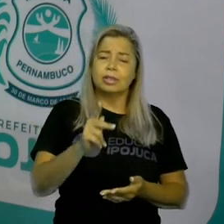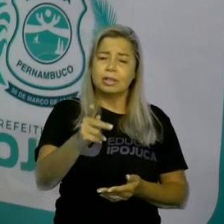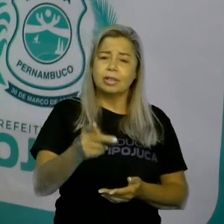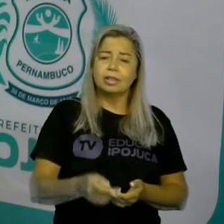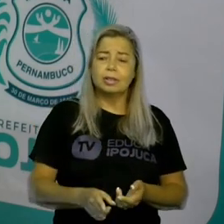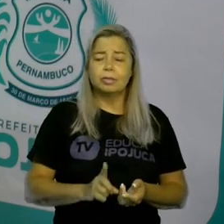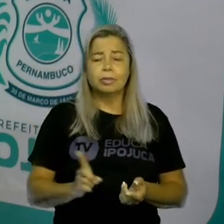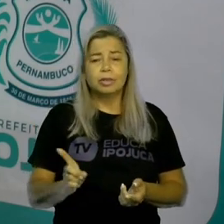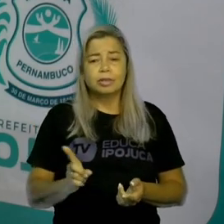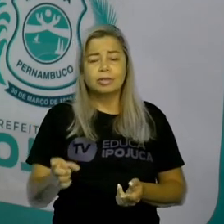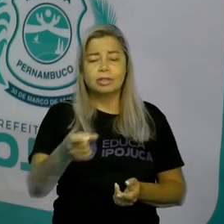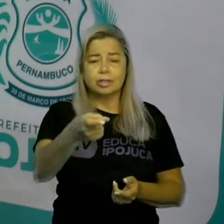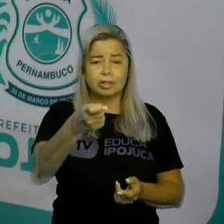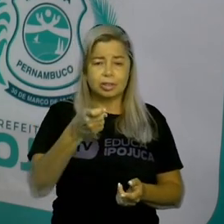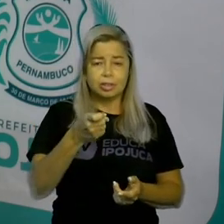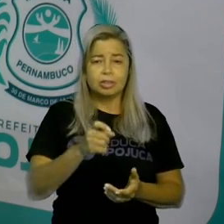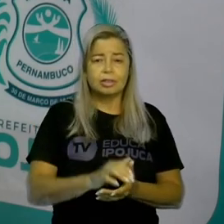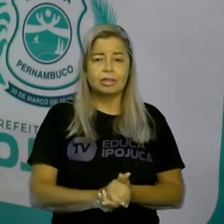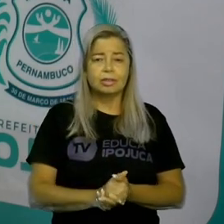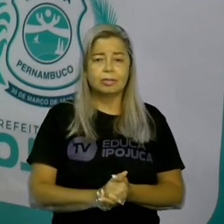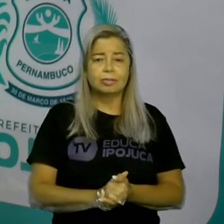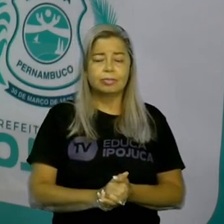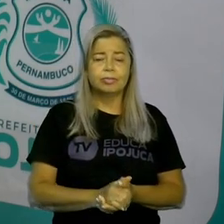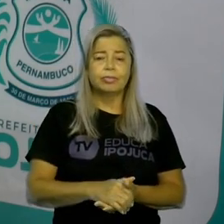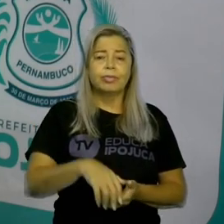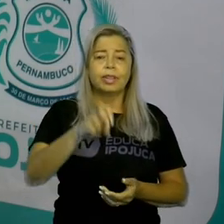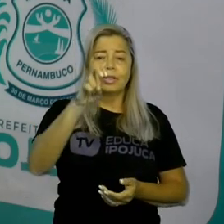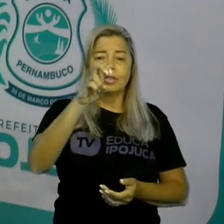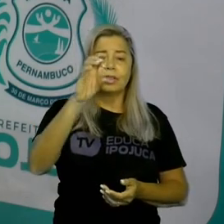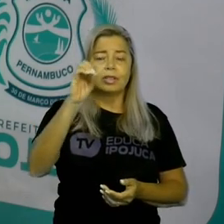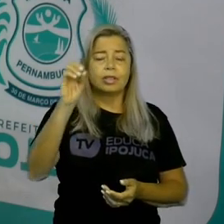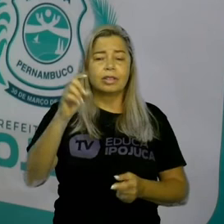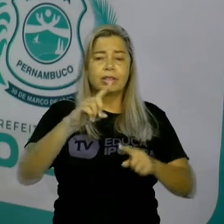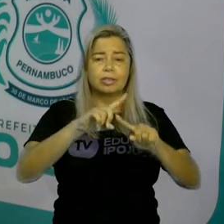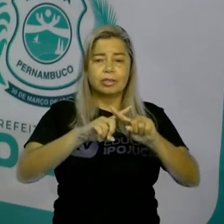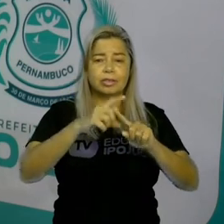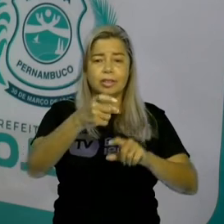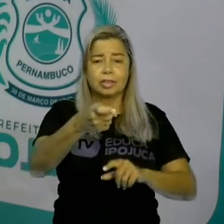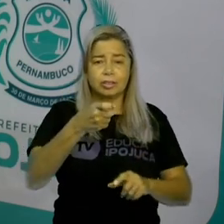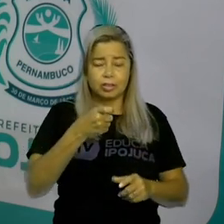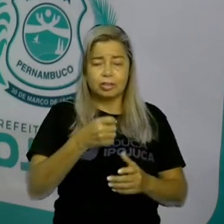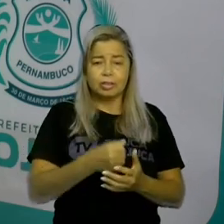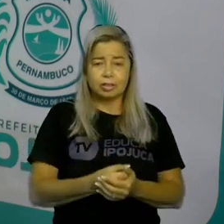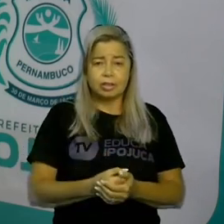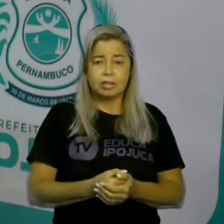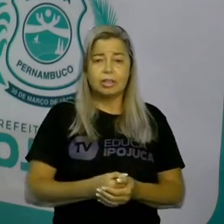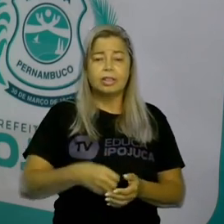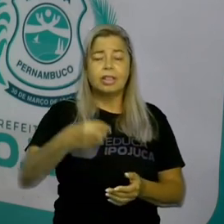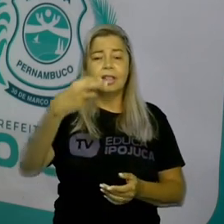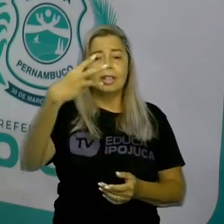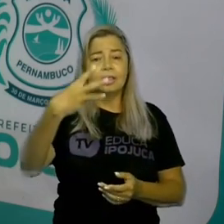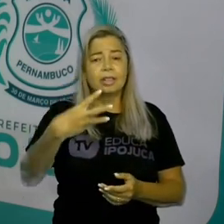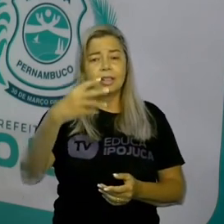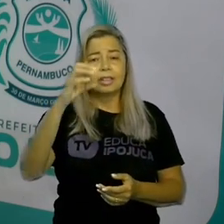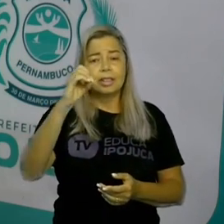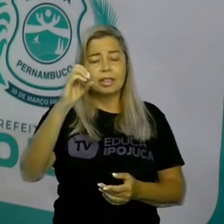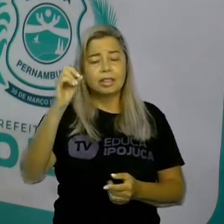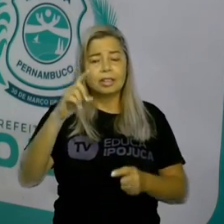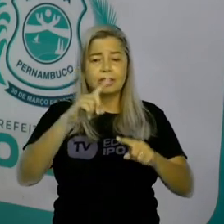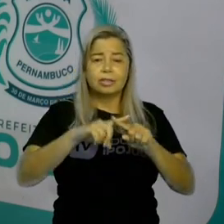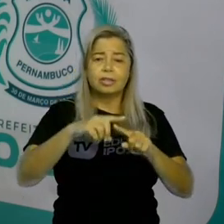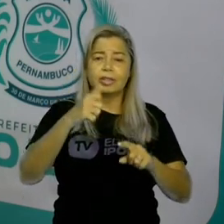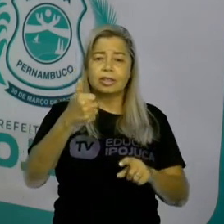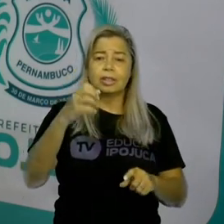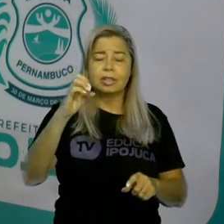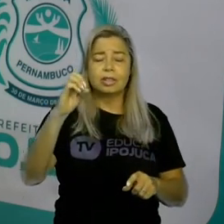valor. Vai ficar 500 vezes X é igual a 300 vezes 100. Logo,